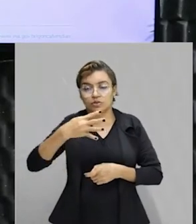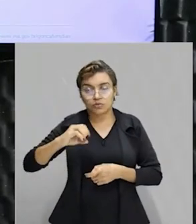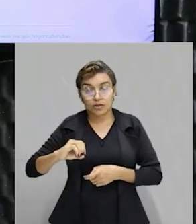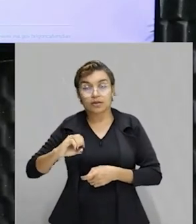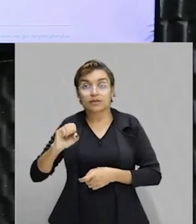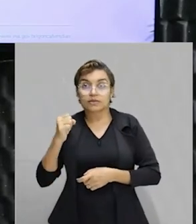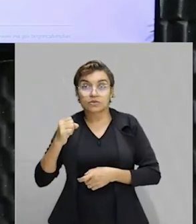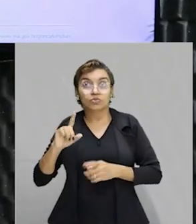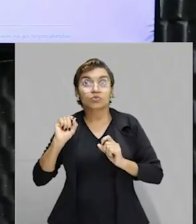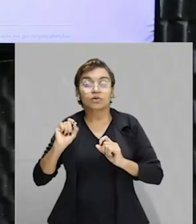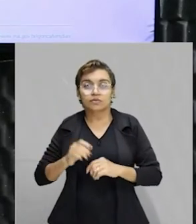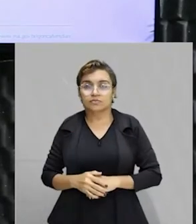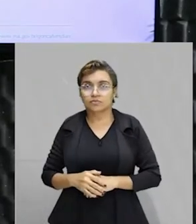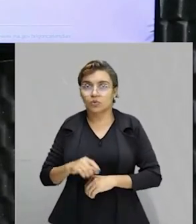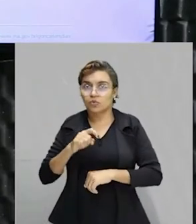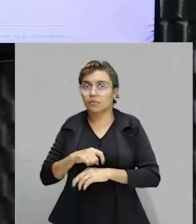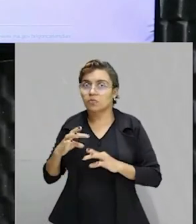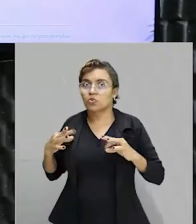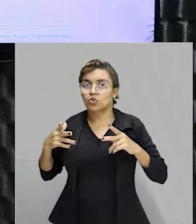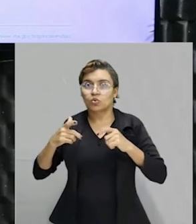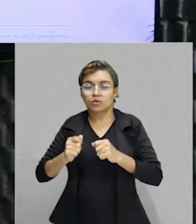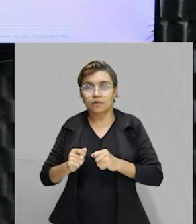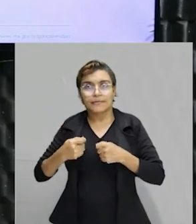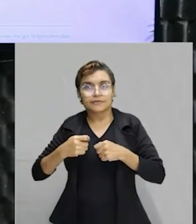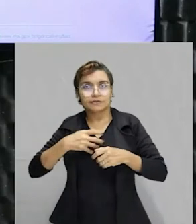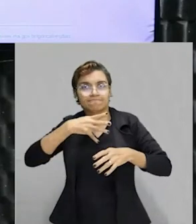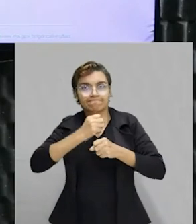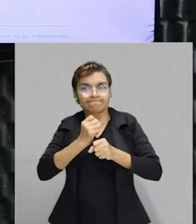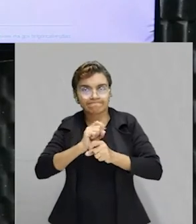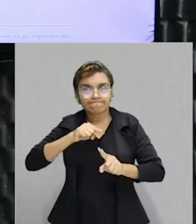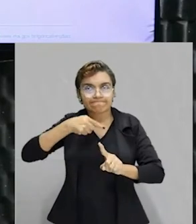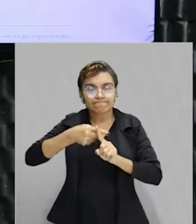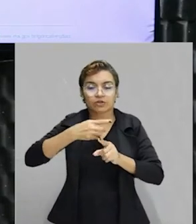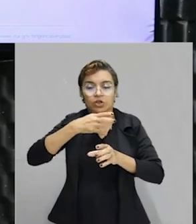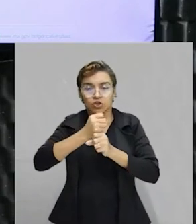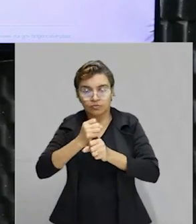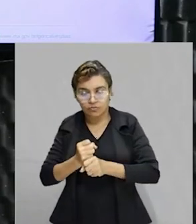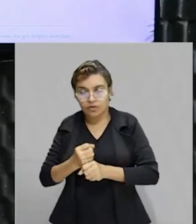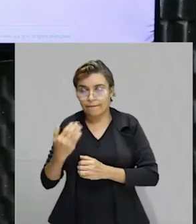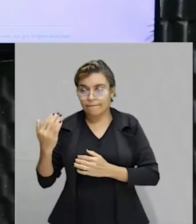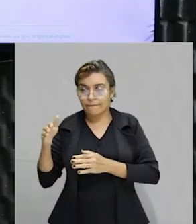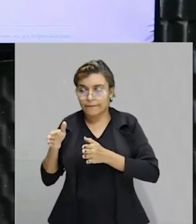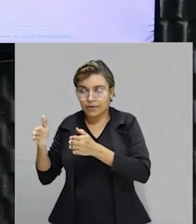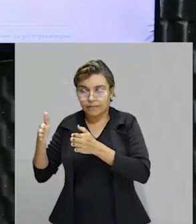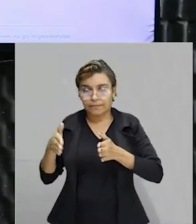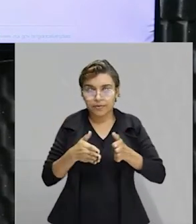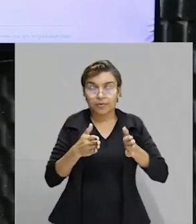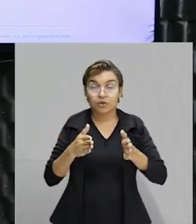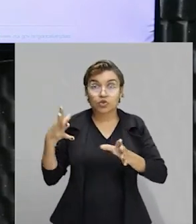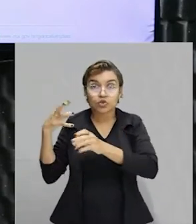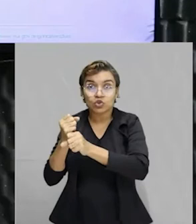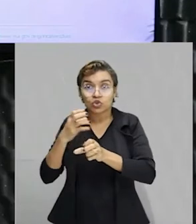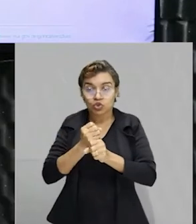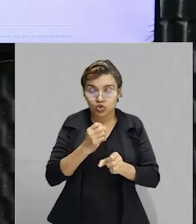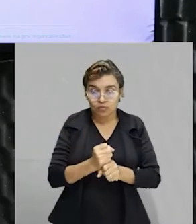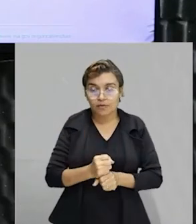quer tempo total, basta eu somar, né, esses dois tempos de cada percurso. Logo, eu vou